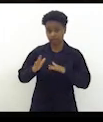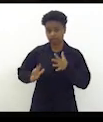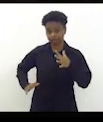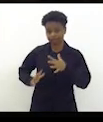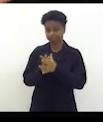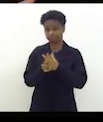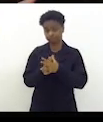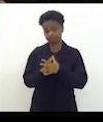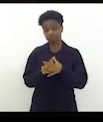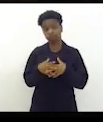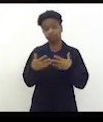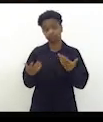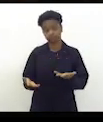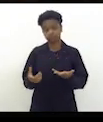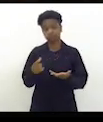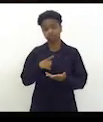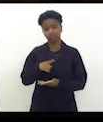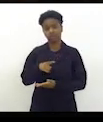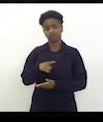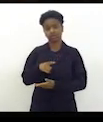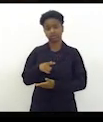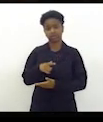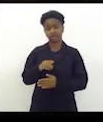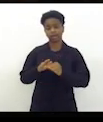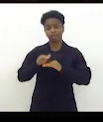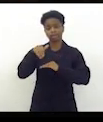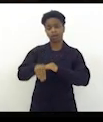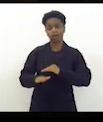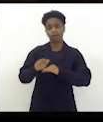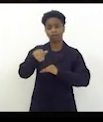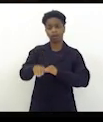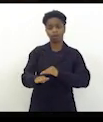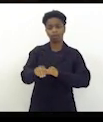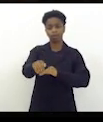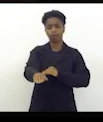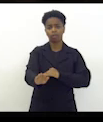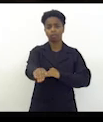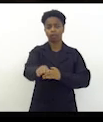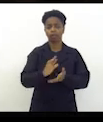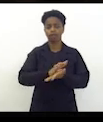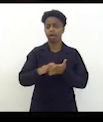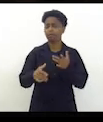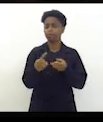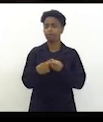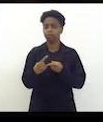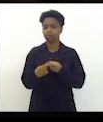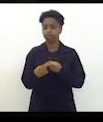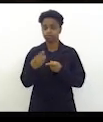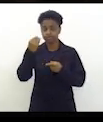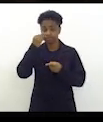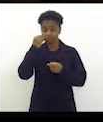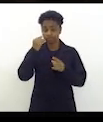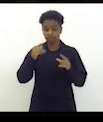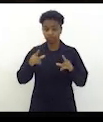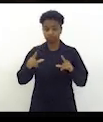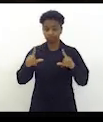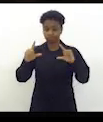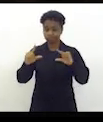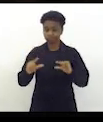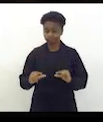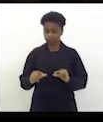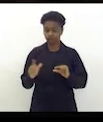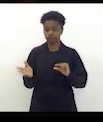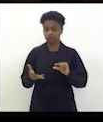vem a sucessão de quebra-molas o é que quebra-molas é um redutor obrigatório de